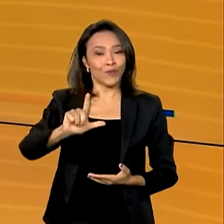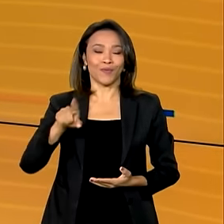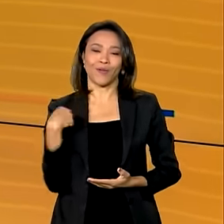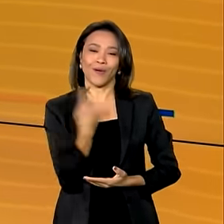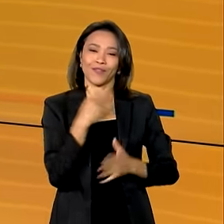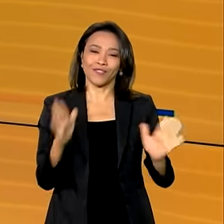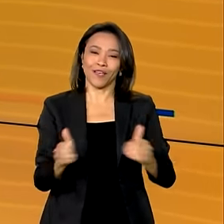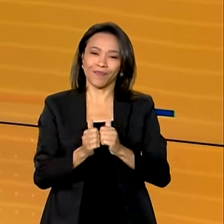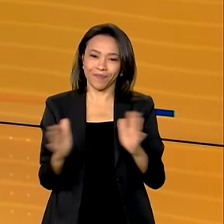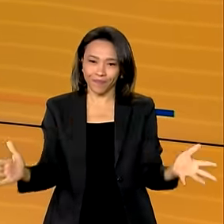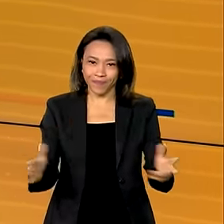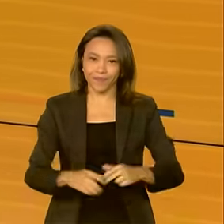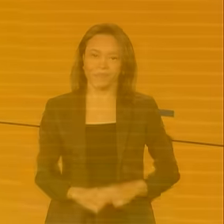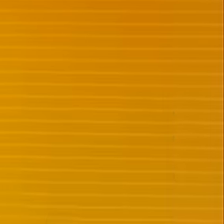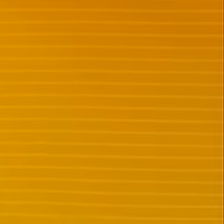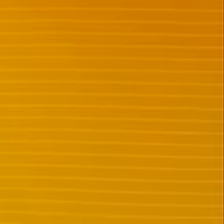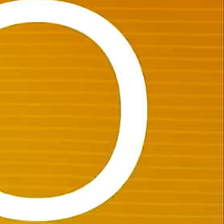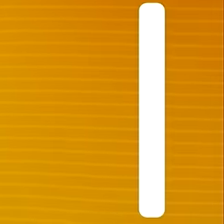O Brasil em Dia começa agora.